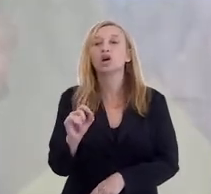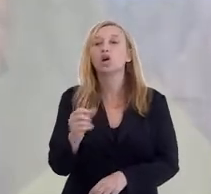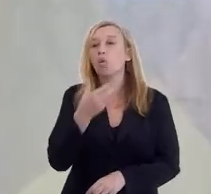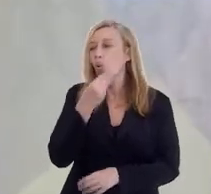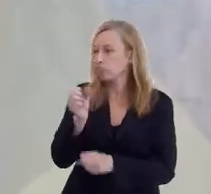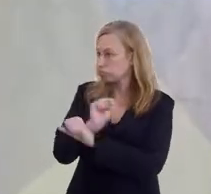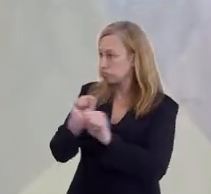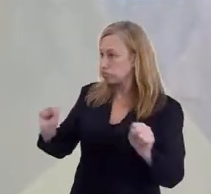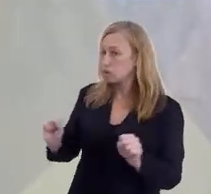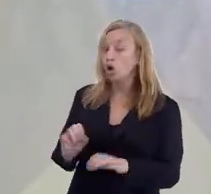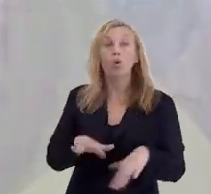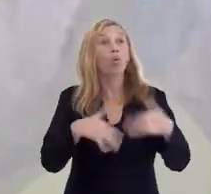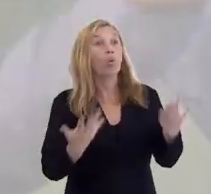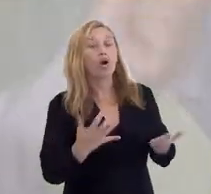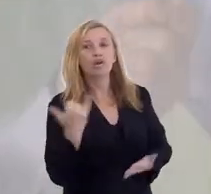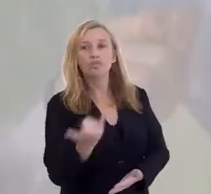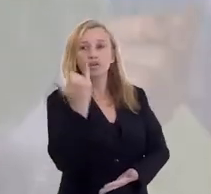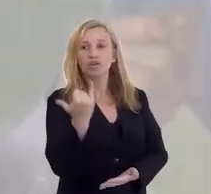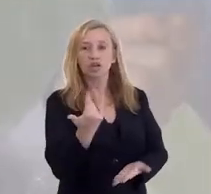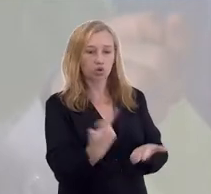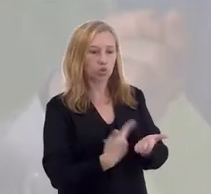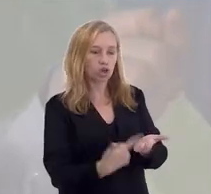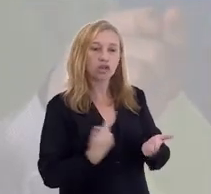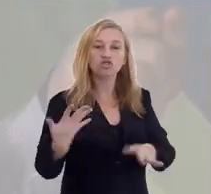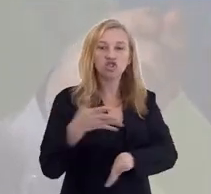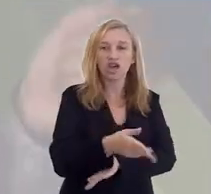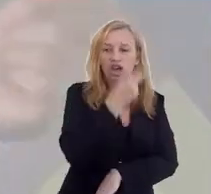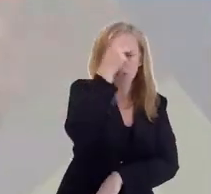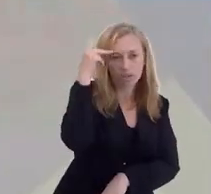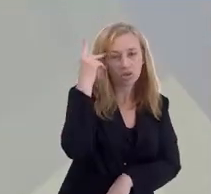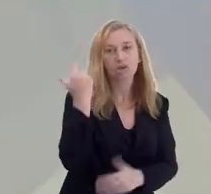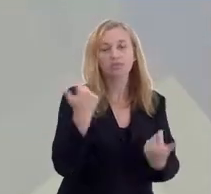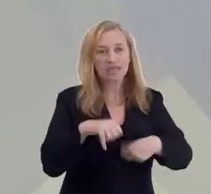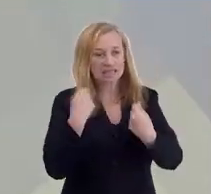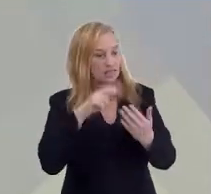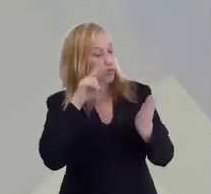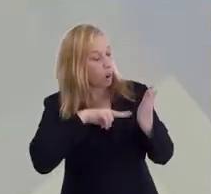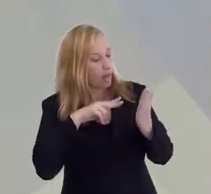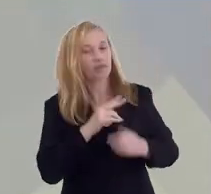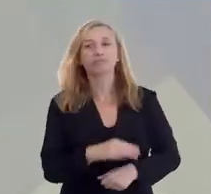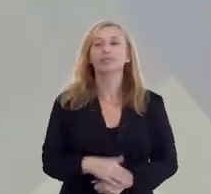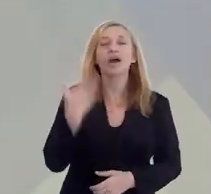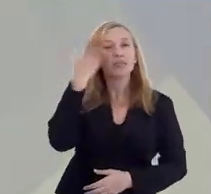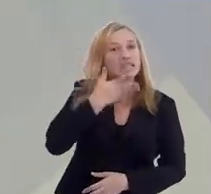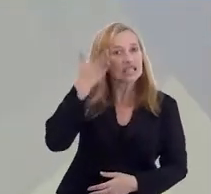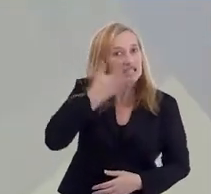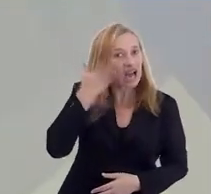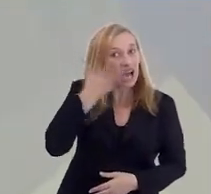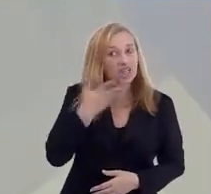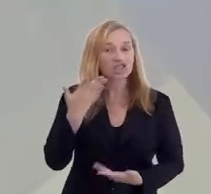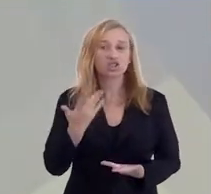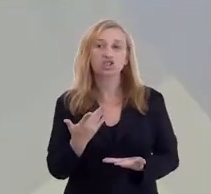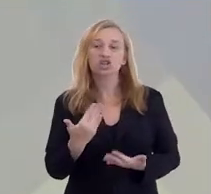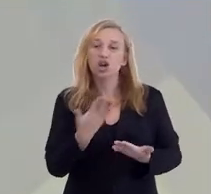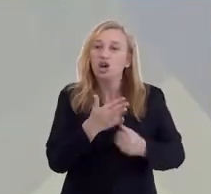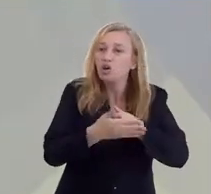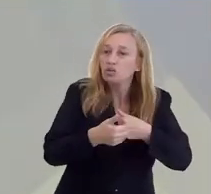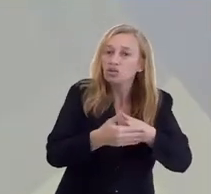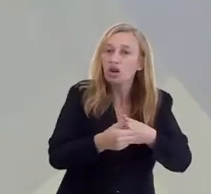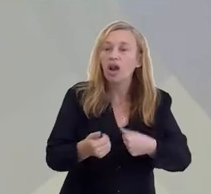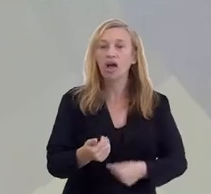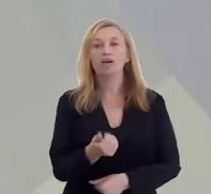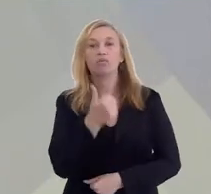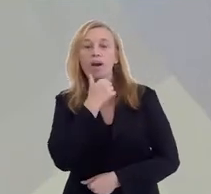Então, o foi a importância? O rapaz ser liberto? Qual a importância? Os livros chegarem às pessoas que precisam ler?